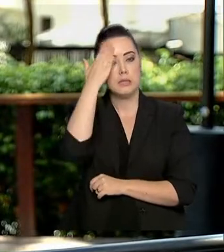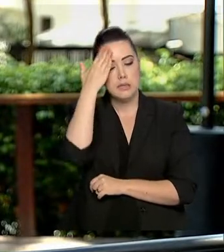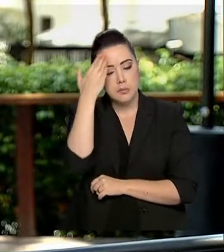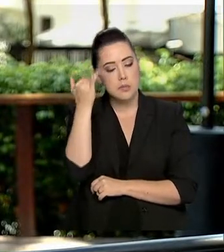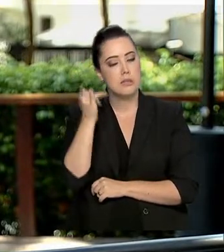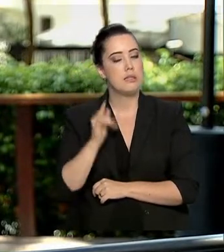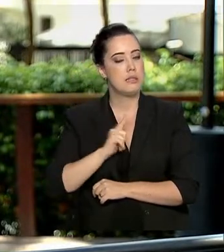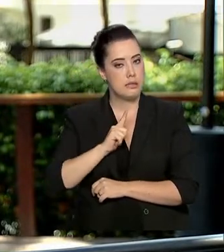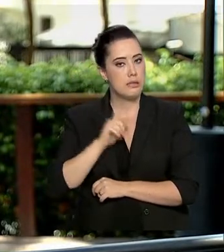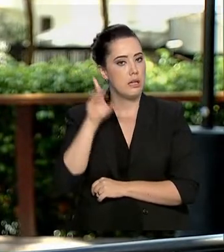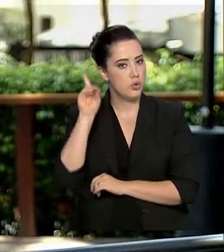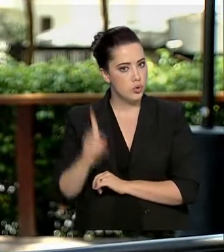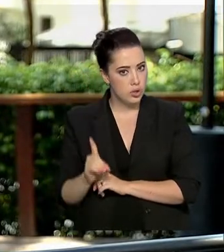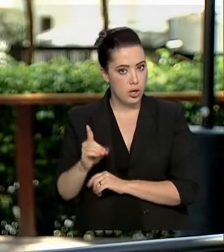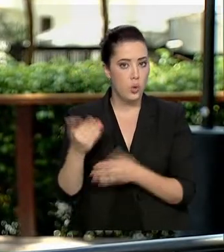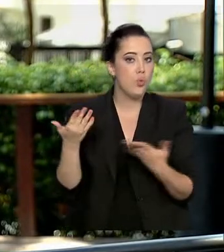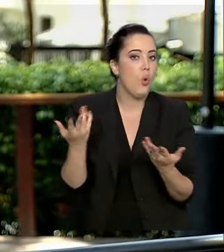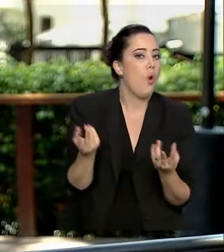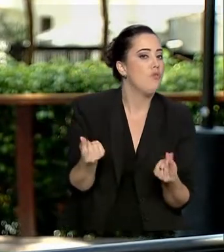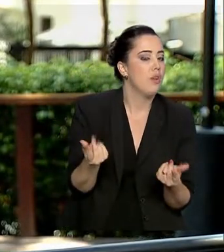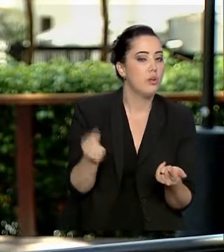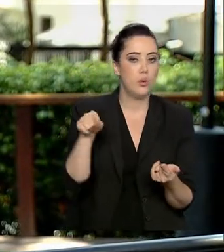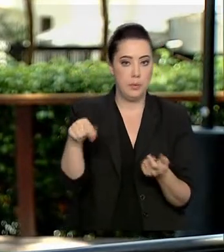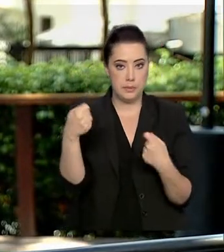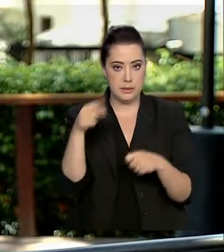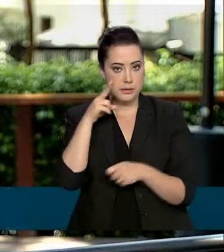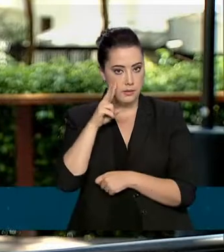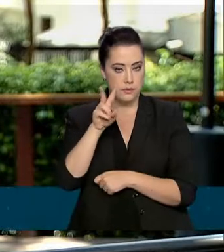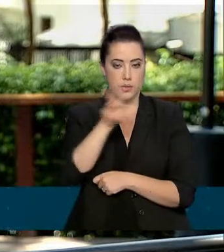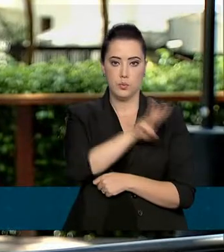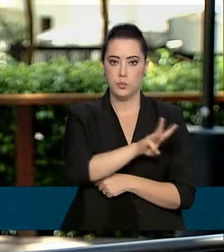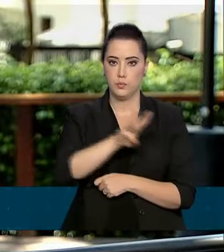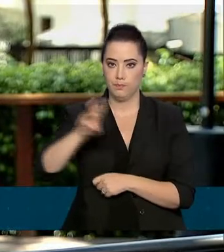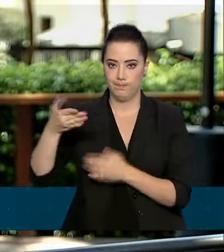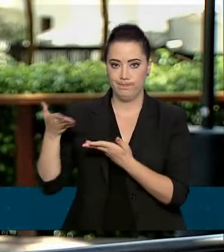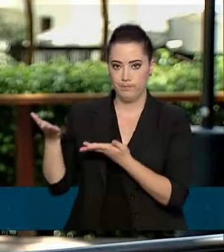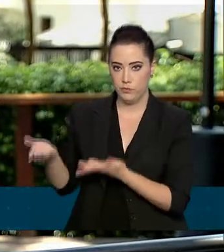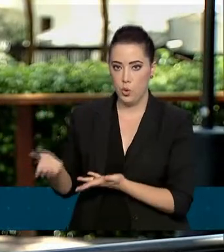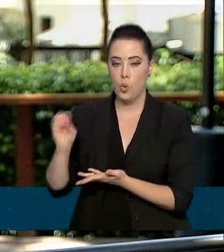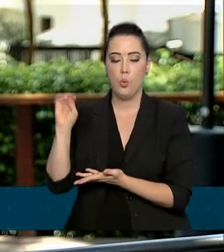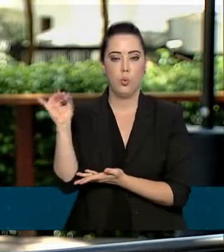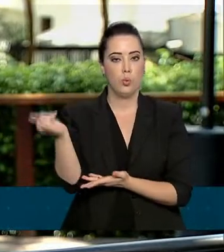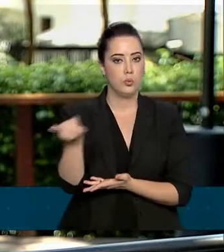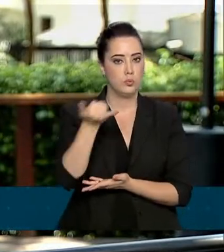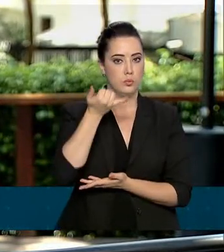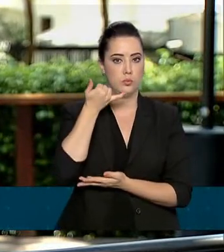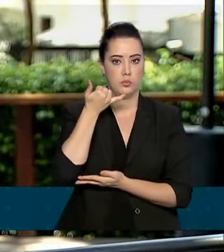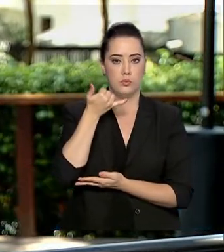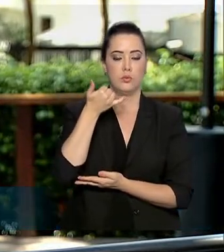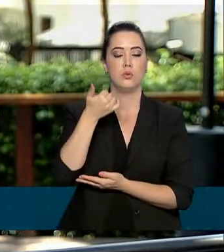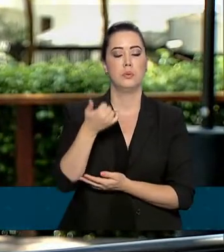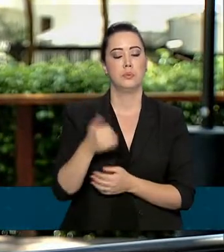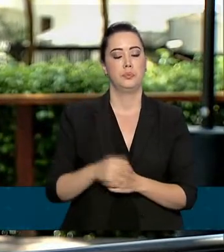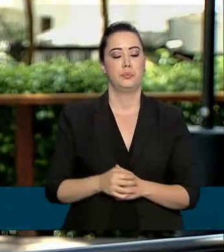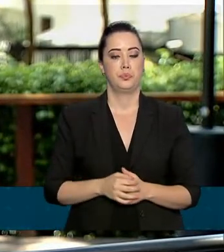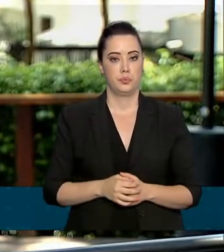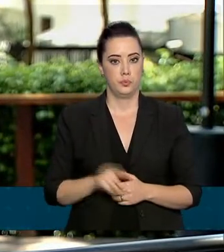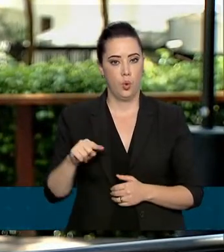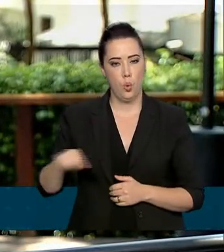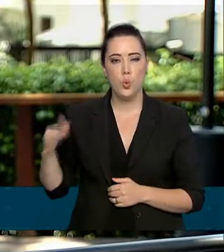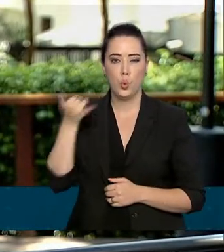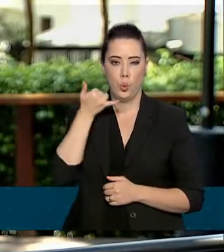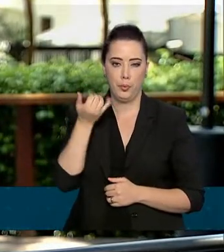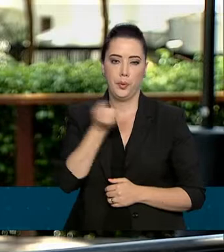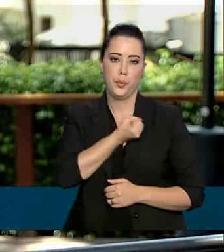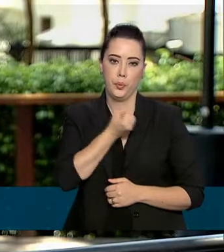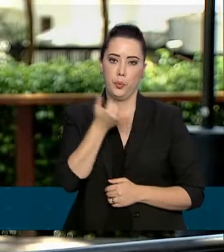e quais os valores, os contribuintes devem acessar a página da Receita Federal na internet ou entrar em contato pelo Receita Fone ligando para